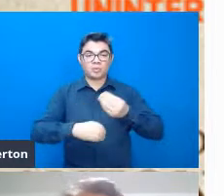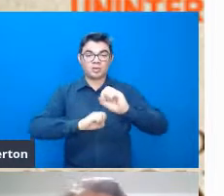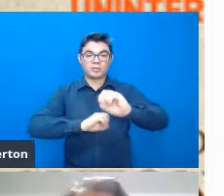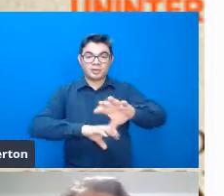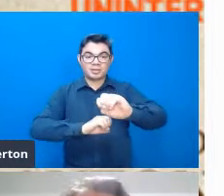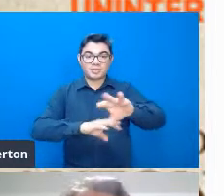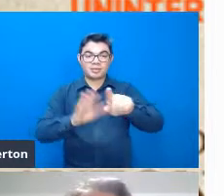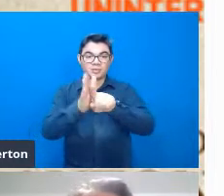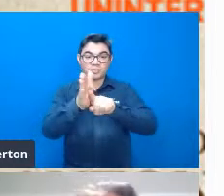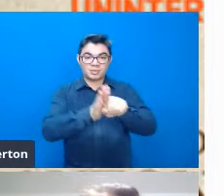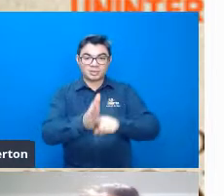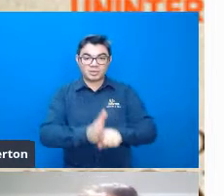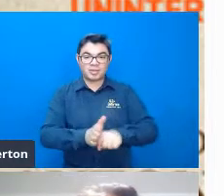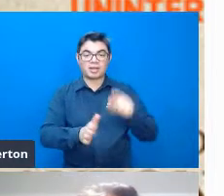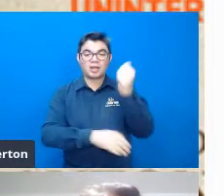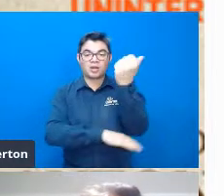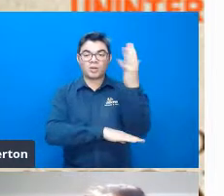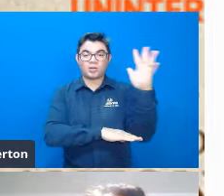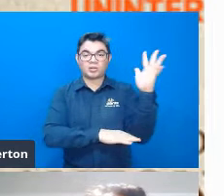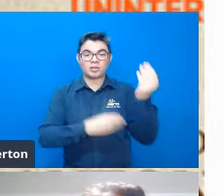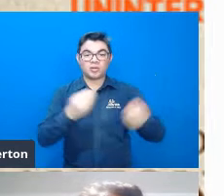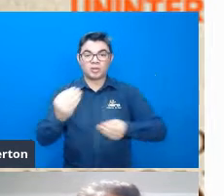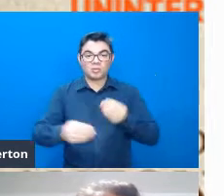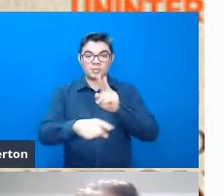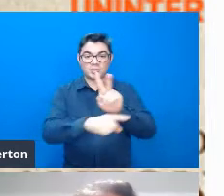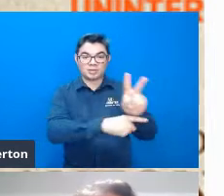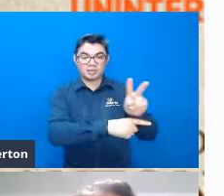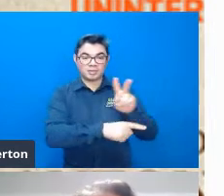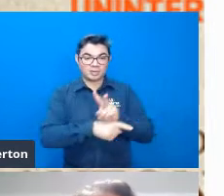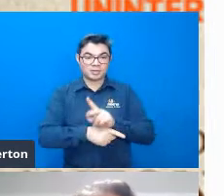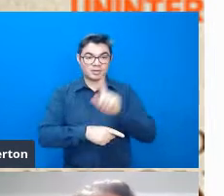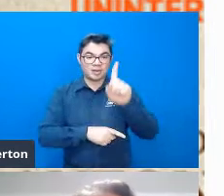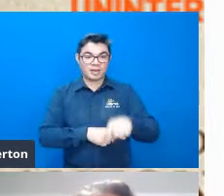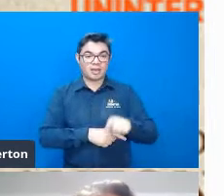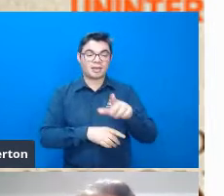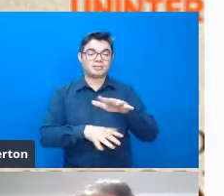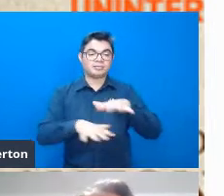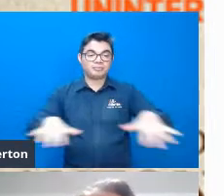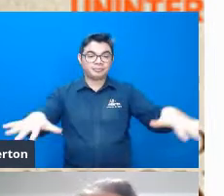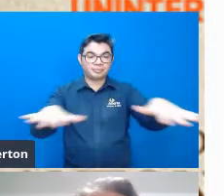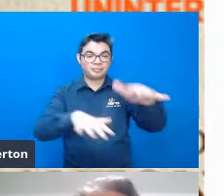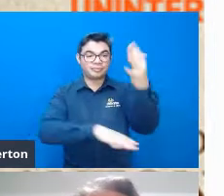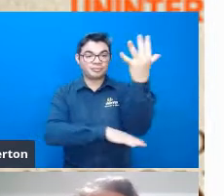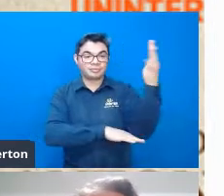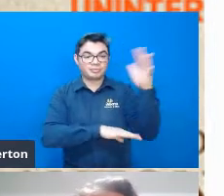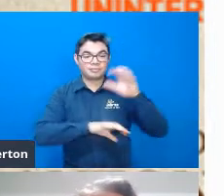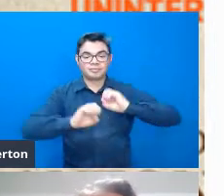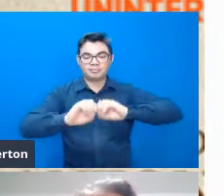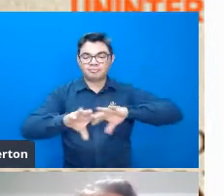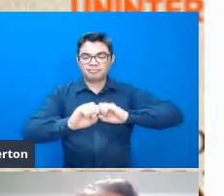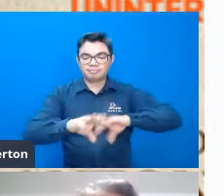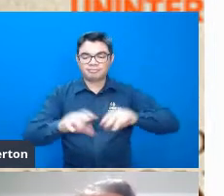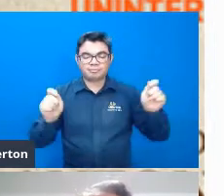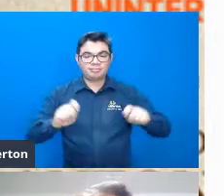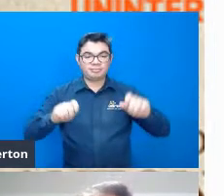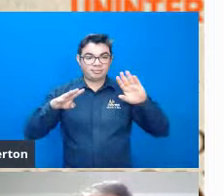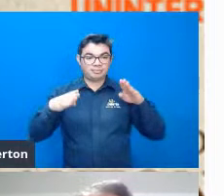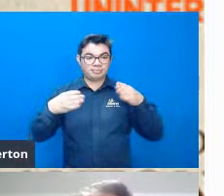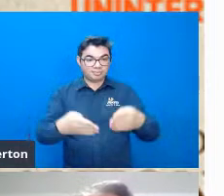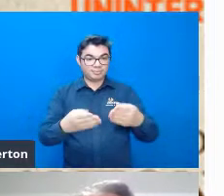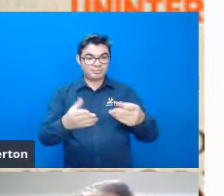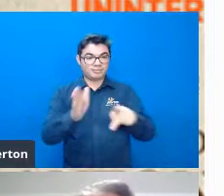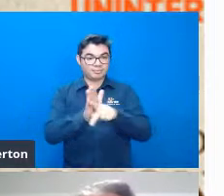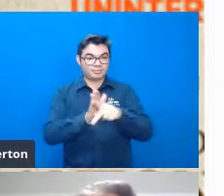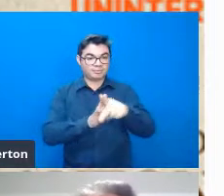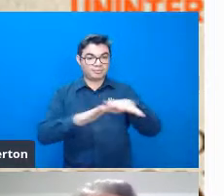pesquisa em ecologia e conservação principalmente na interface de ecologia de educação ambiental voltada para ecologia de